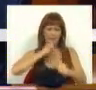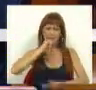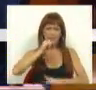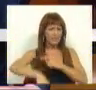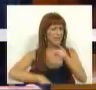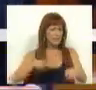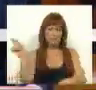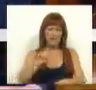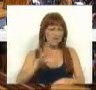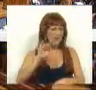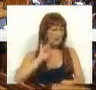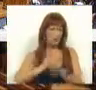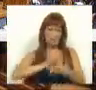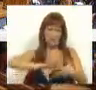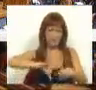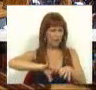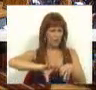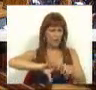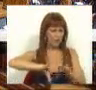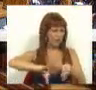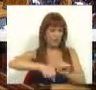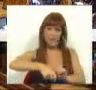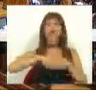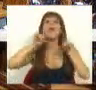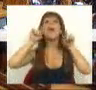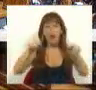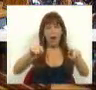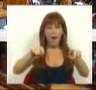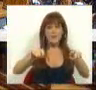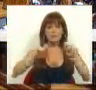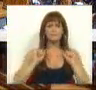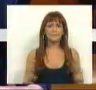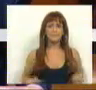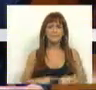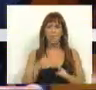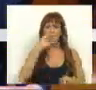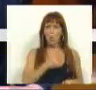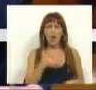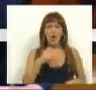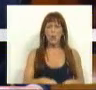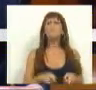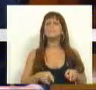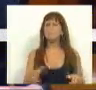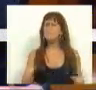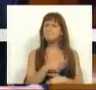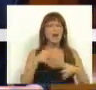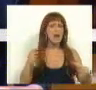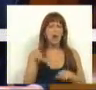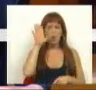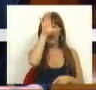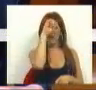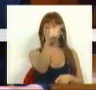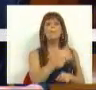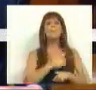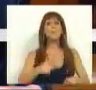últimos 10 meses. E é essa, e é esse, porventura, o erro estratégico maior deste Governo.